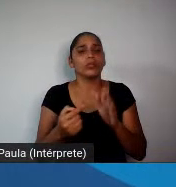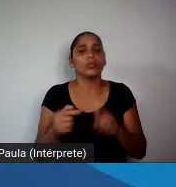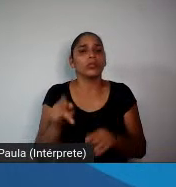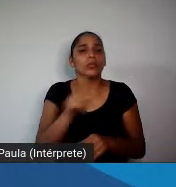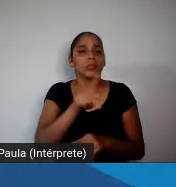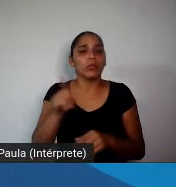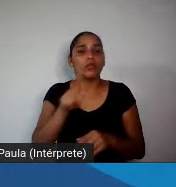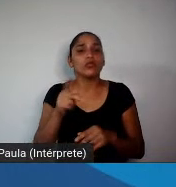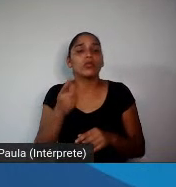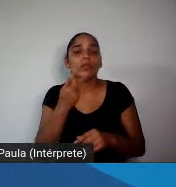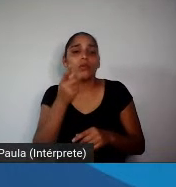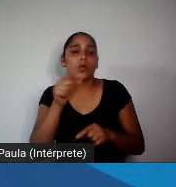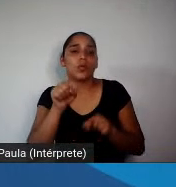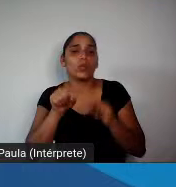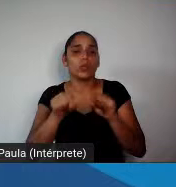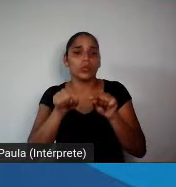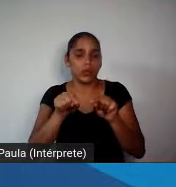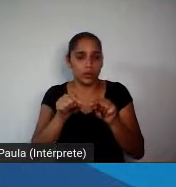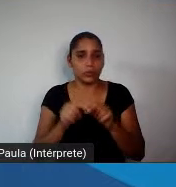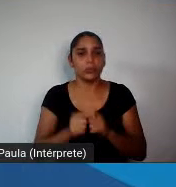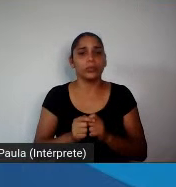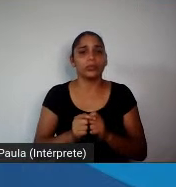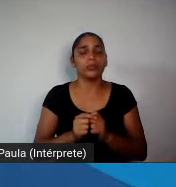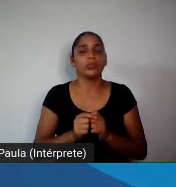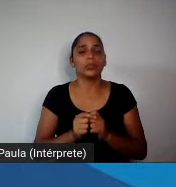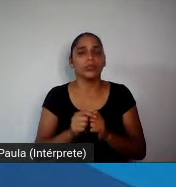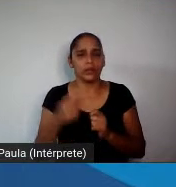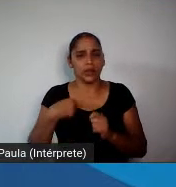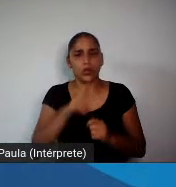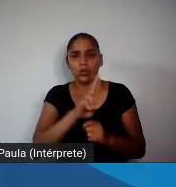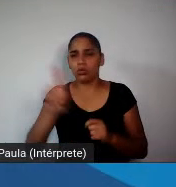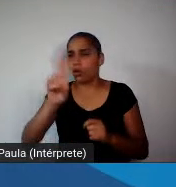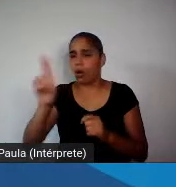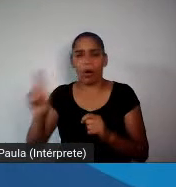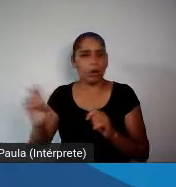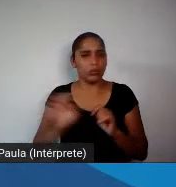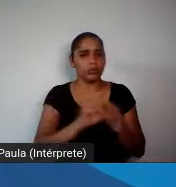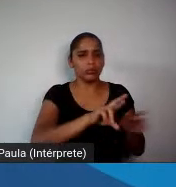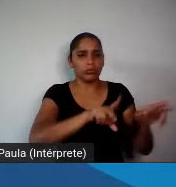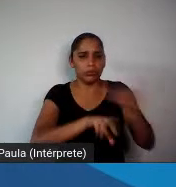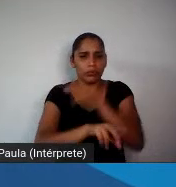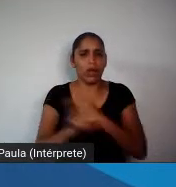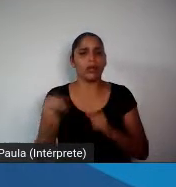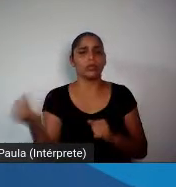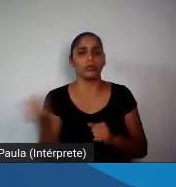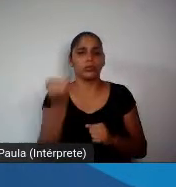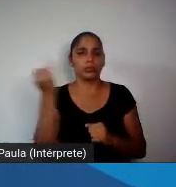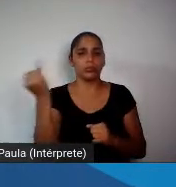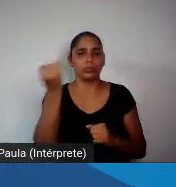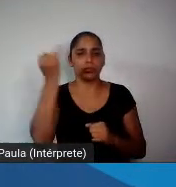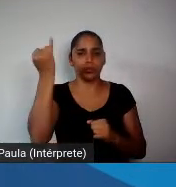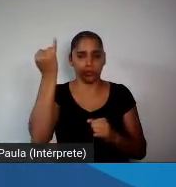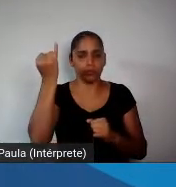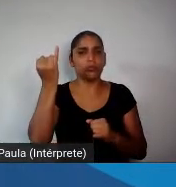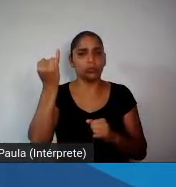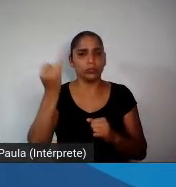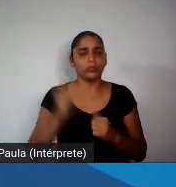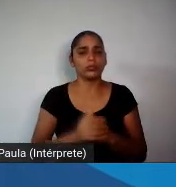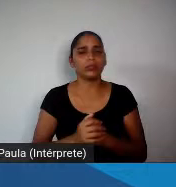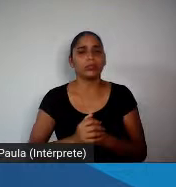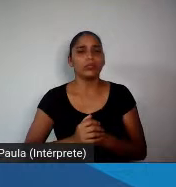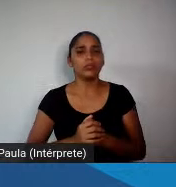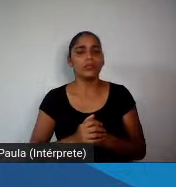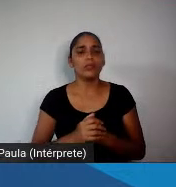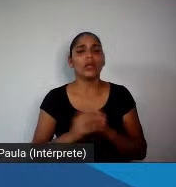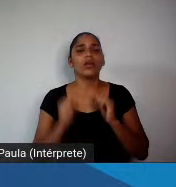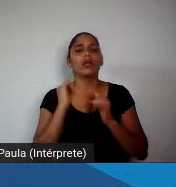Queridíssimo, um dos grandes nomes, a Faculdade de Medicina tem o privilégio de ter formado para o Brasil